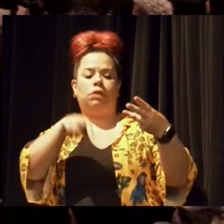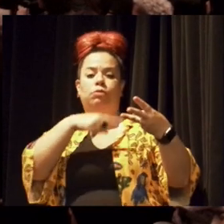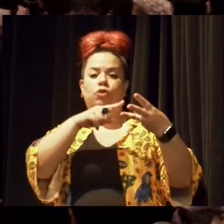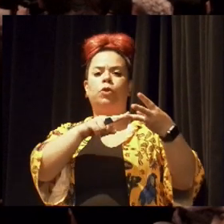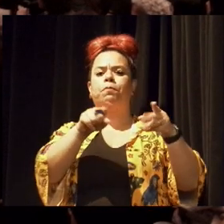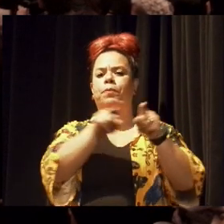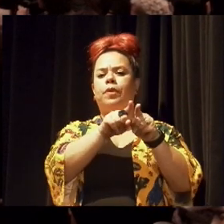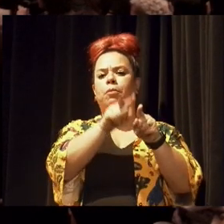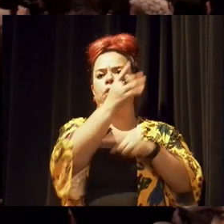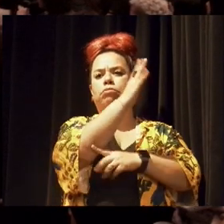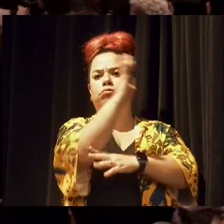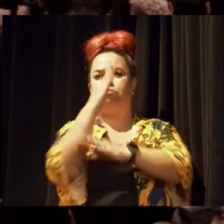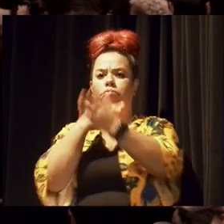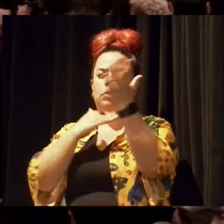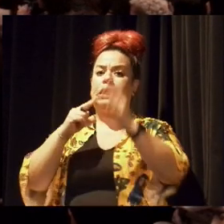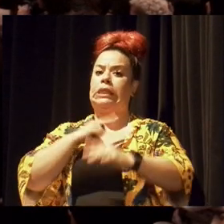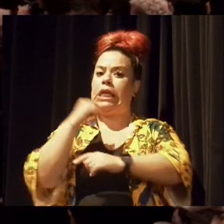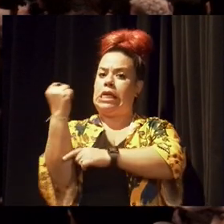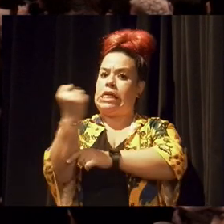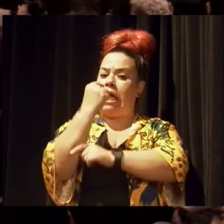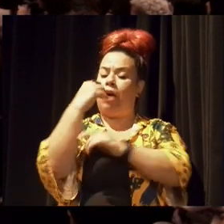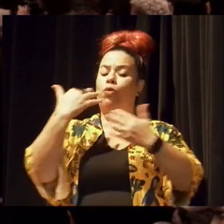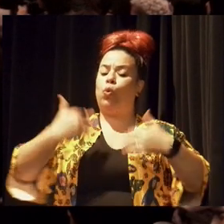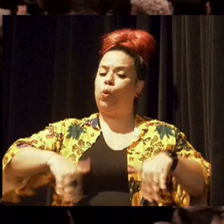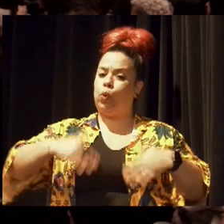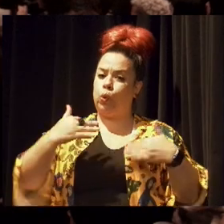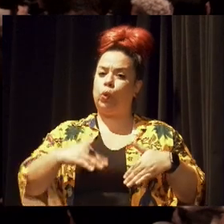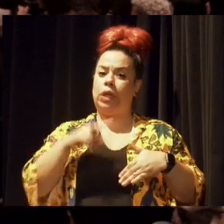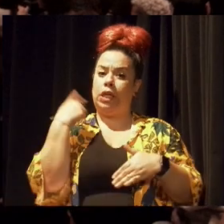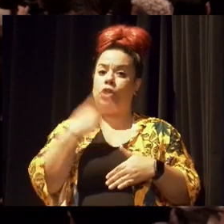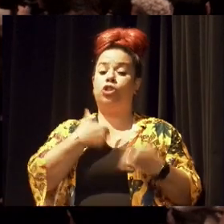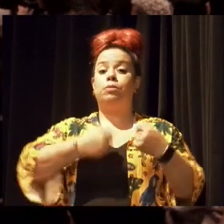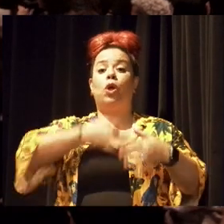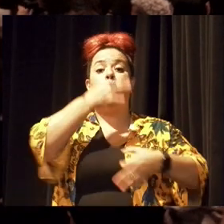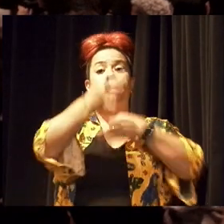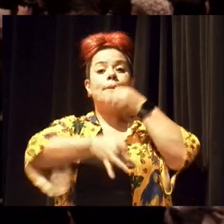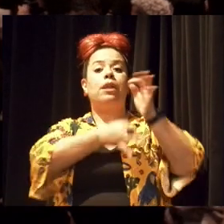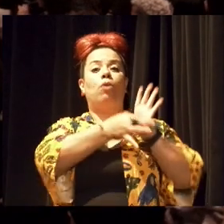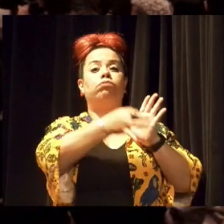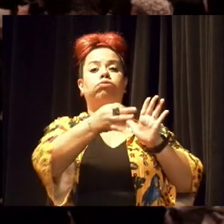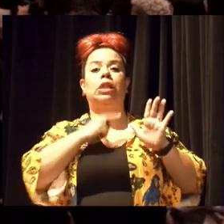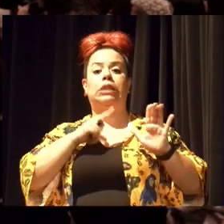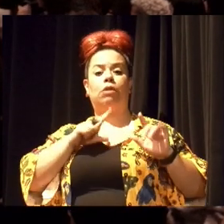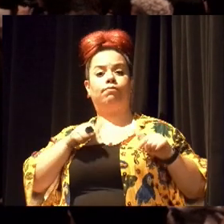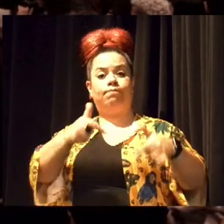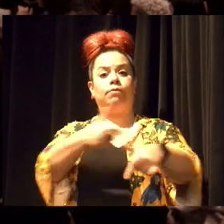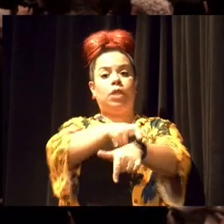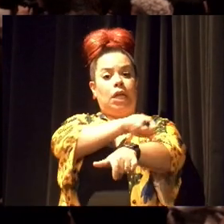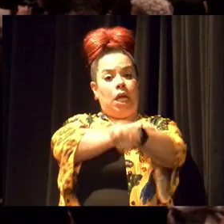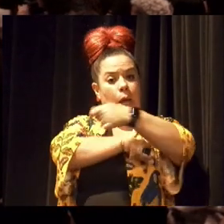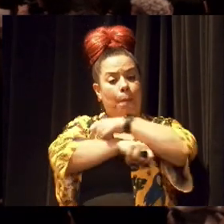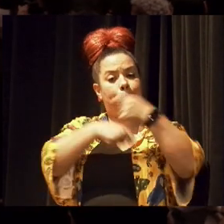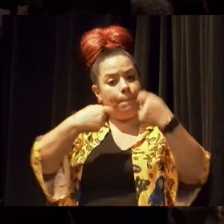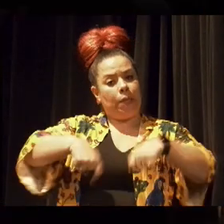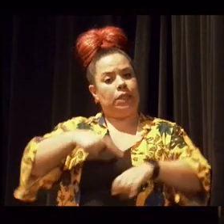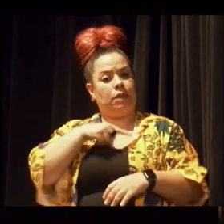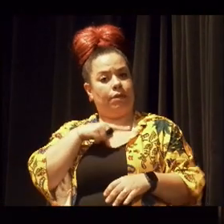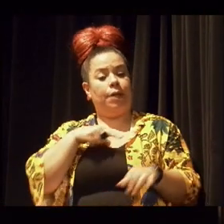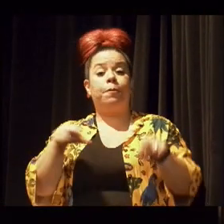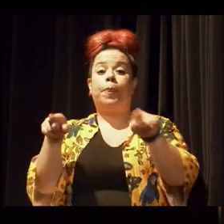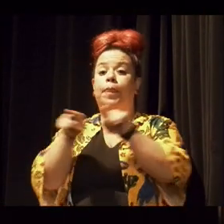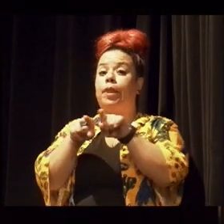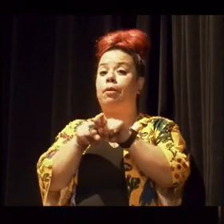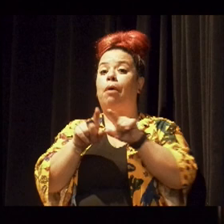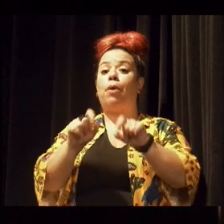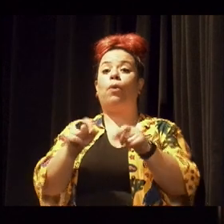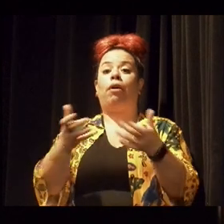da maior gravidade e que nos exige posições, posicionamentos, ações, ao mesmo tempo